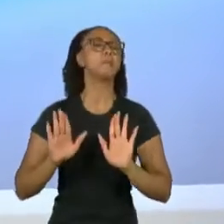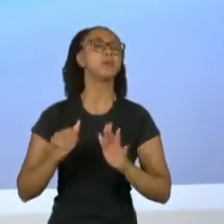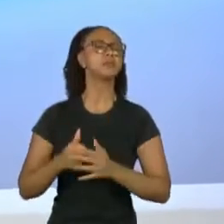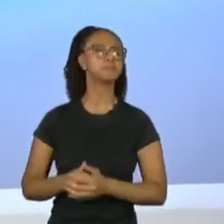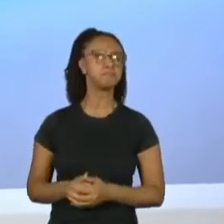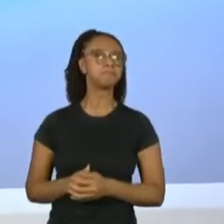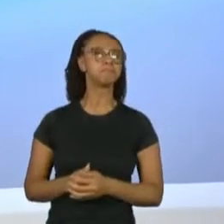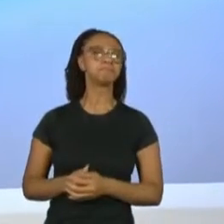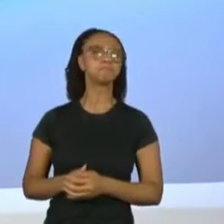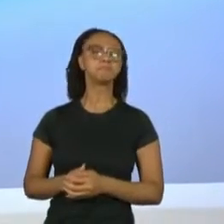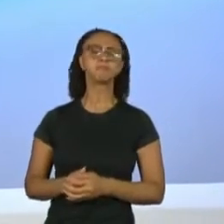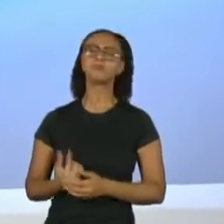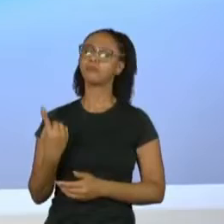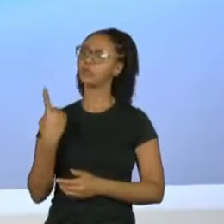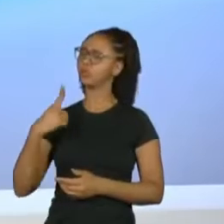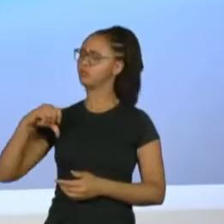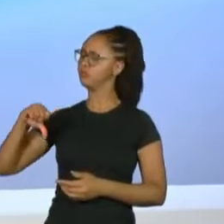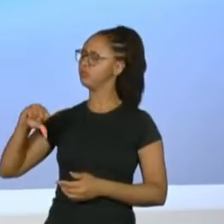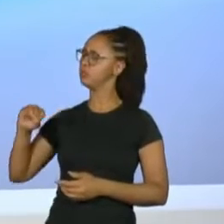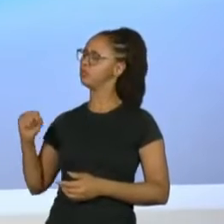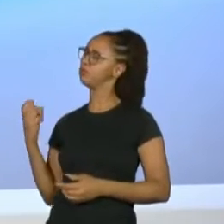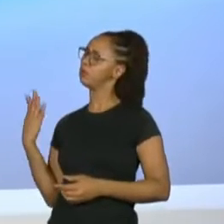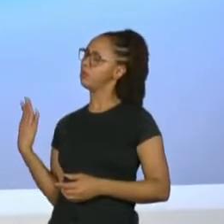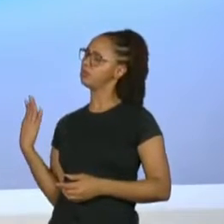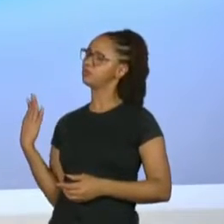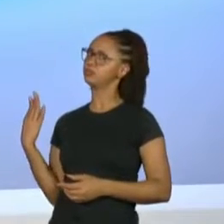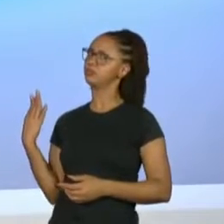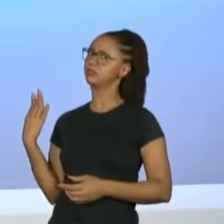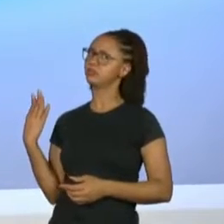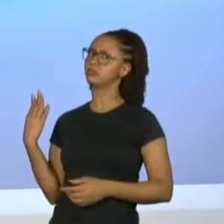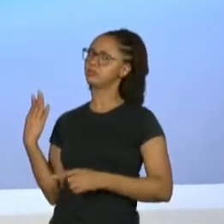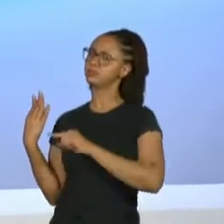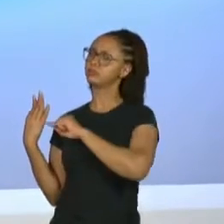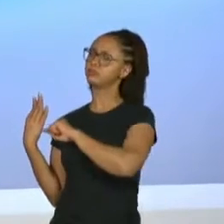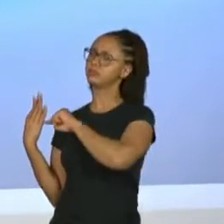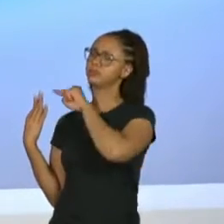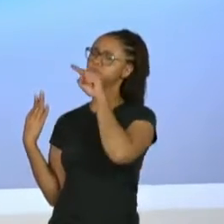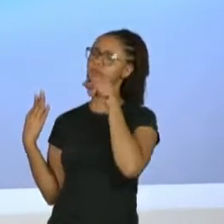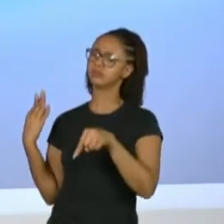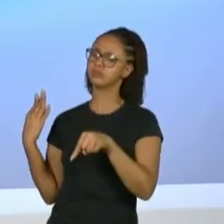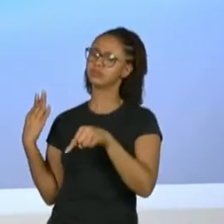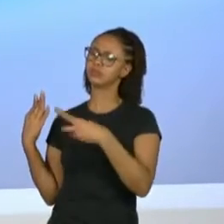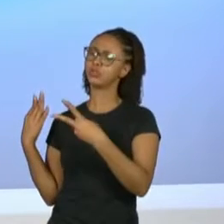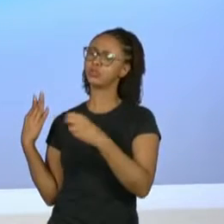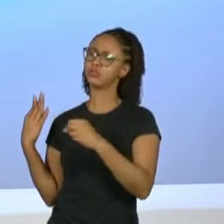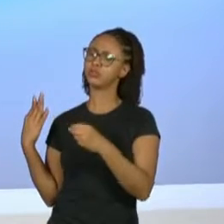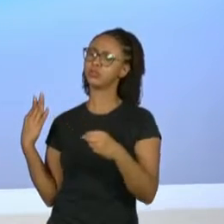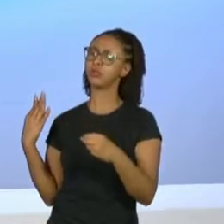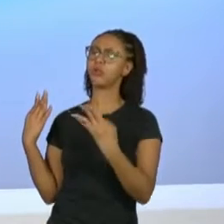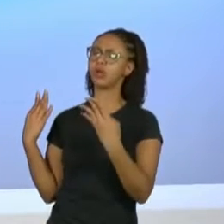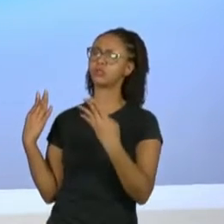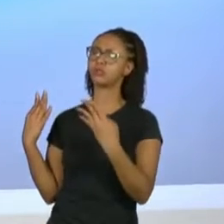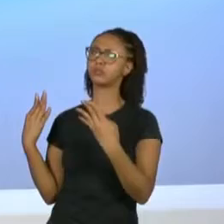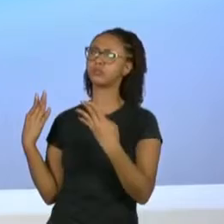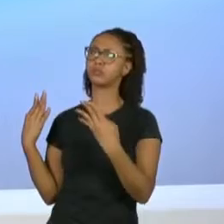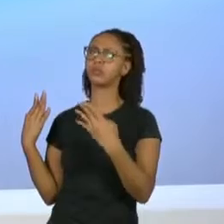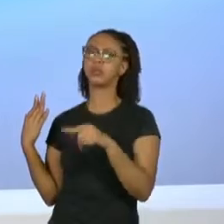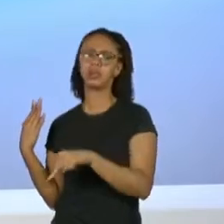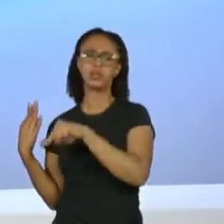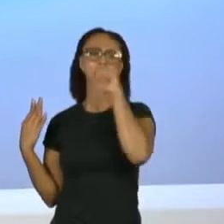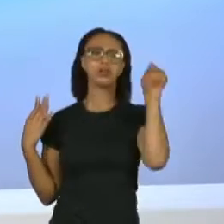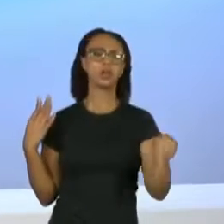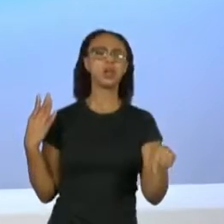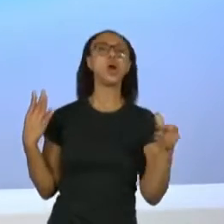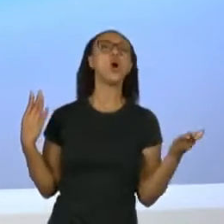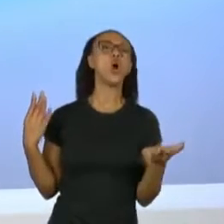que aconteceu de 84 para 2004? E nesse país de hoje,